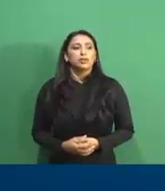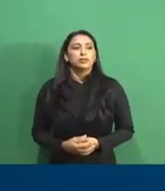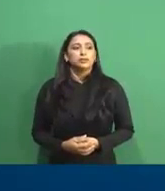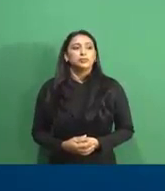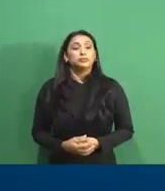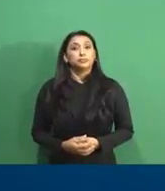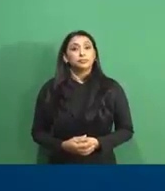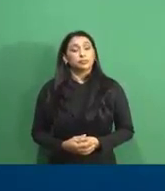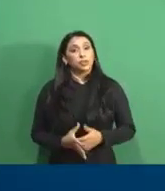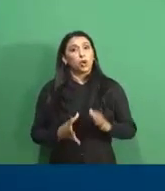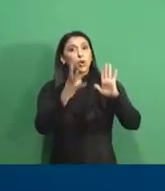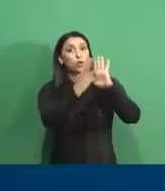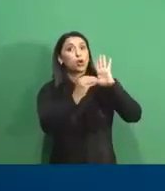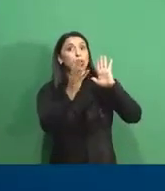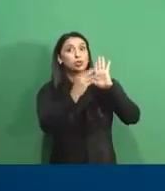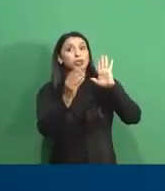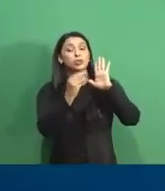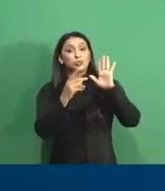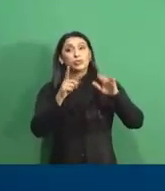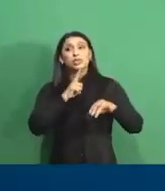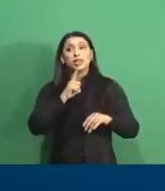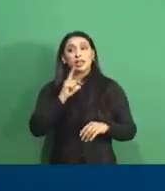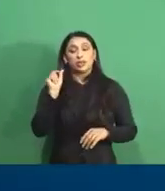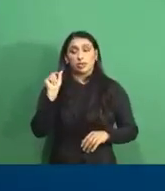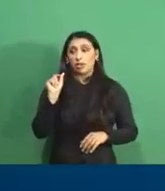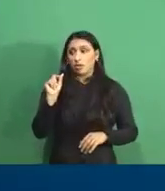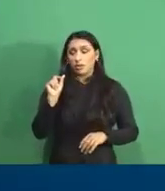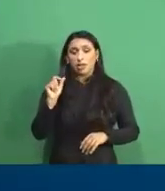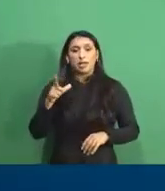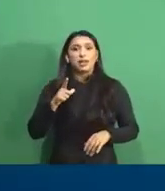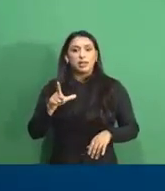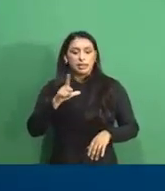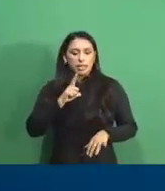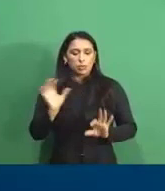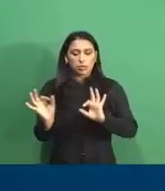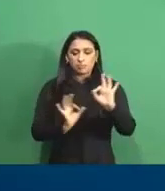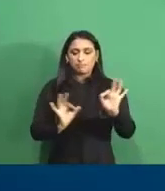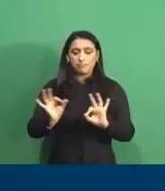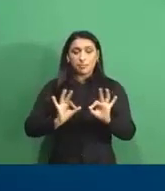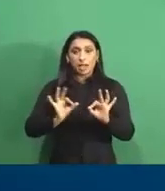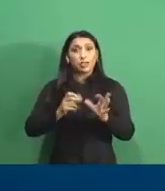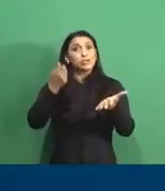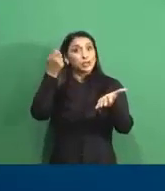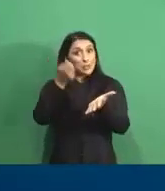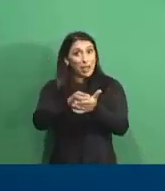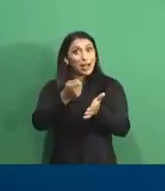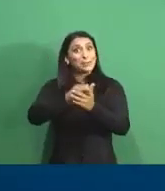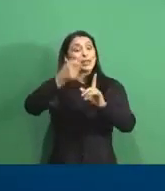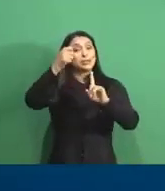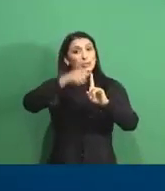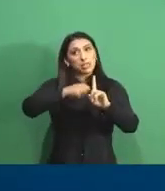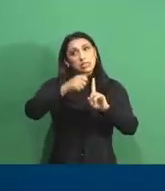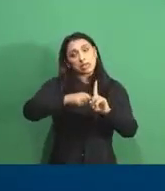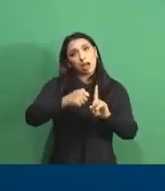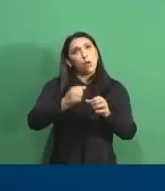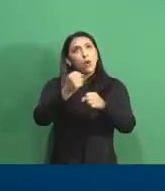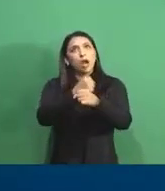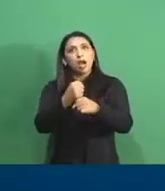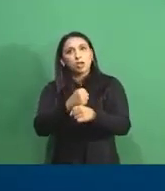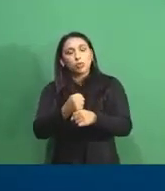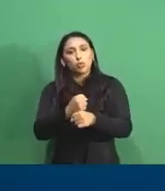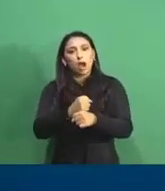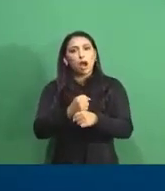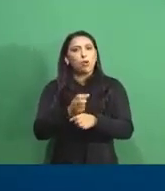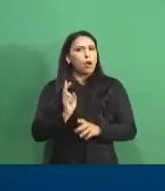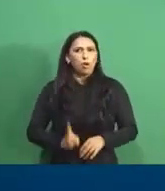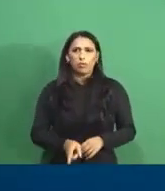O nosso modelo de negócio é B2B e contamos com planos de assinatura. Ele pode ser sazonal, anual ou um